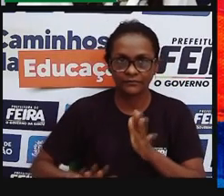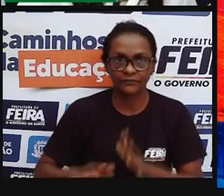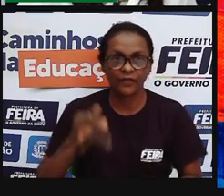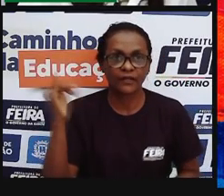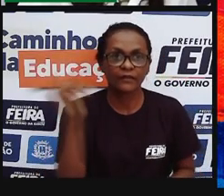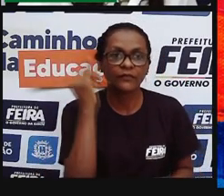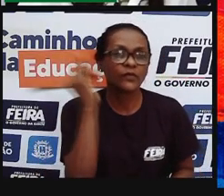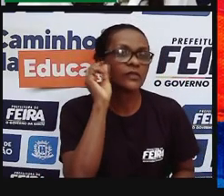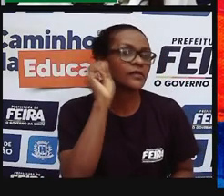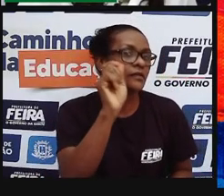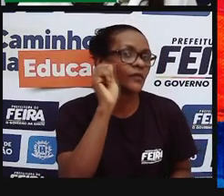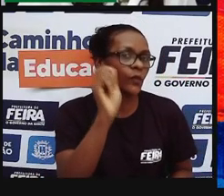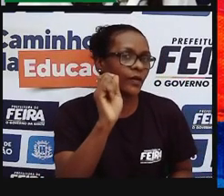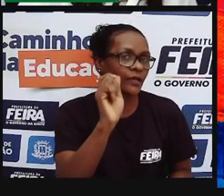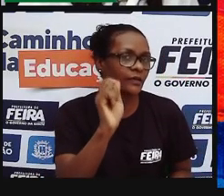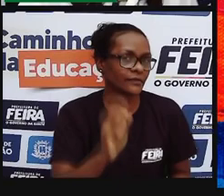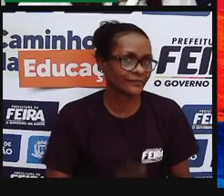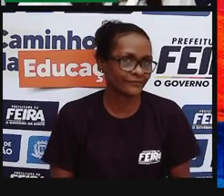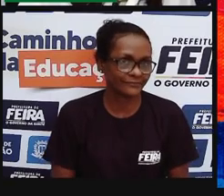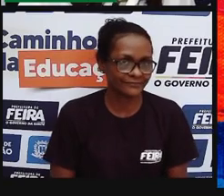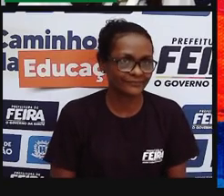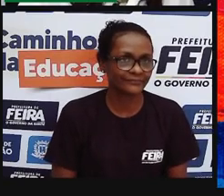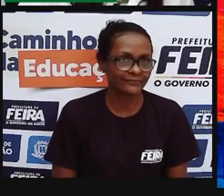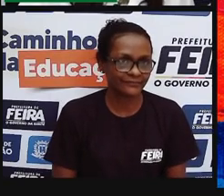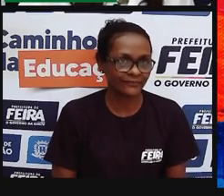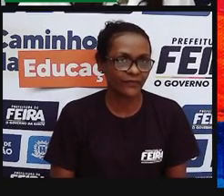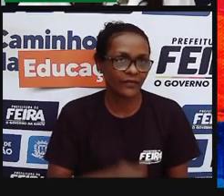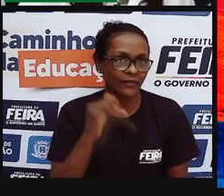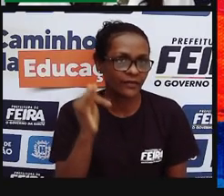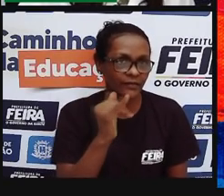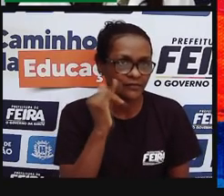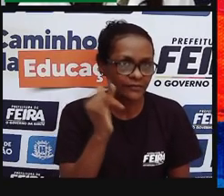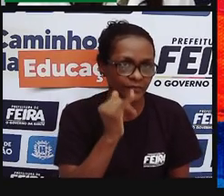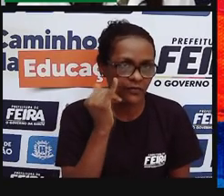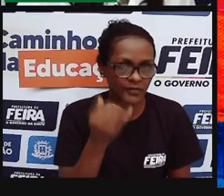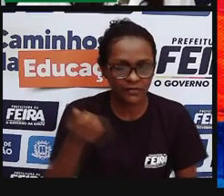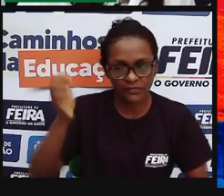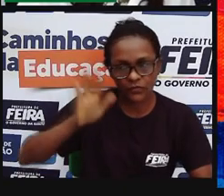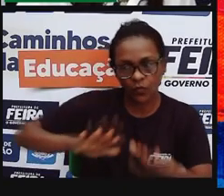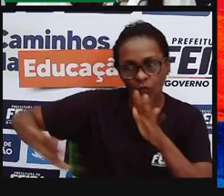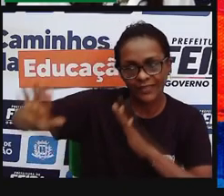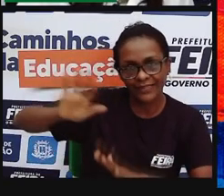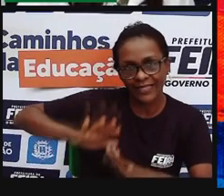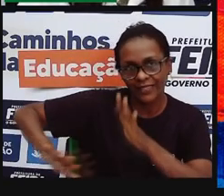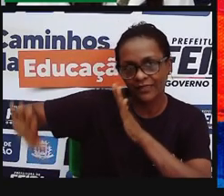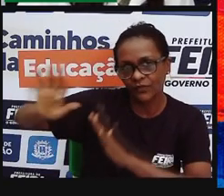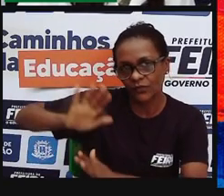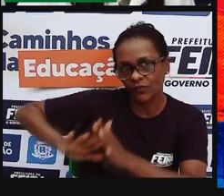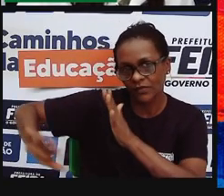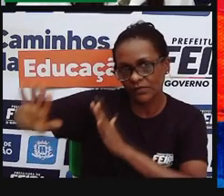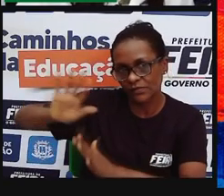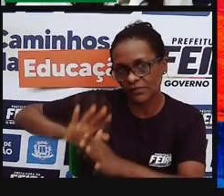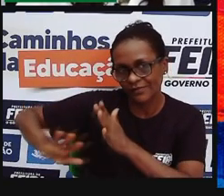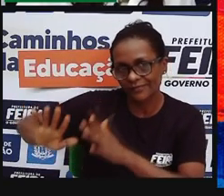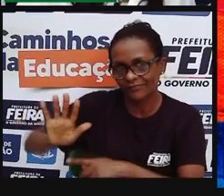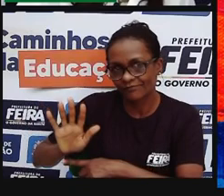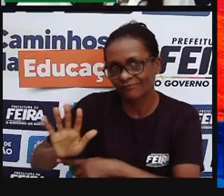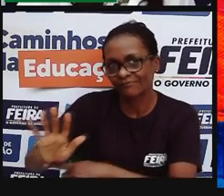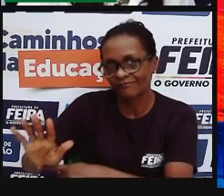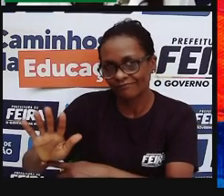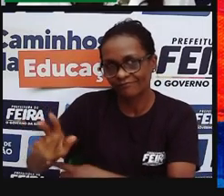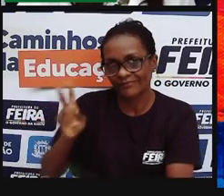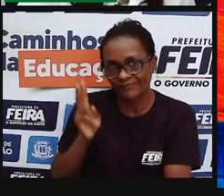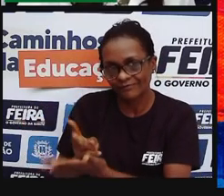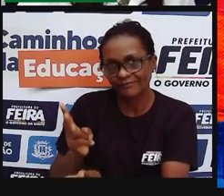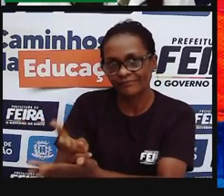mais impactante? Ela traz o quanto a gente não tem cuidado, né, desse bioma, esse